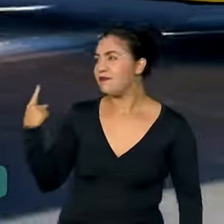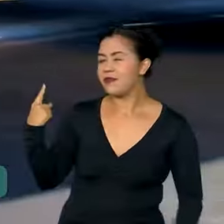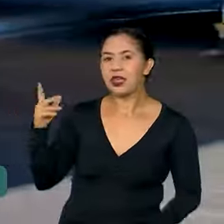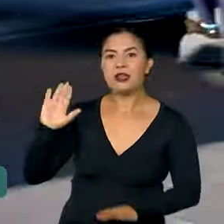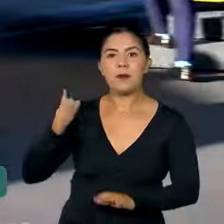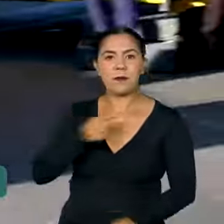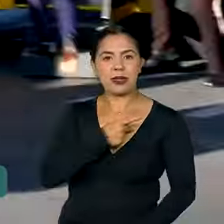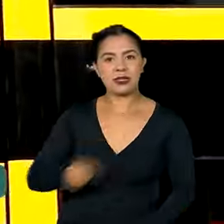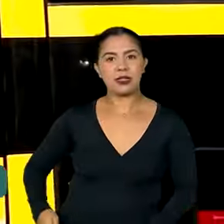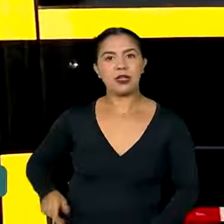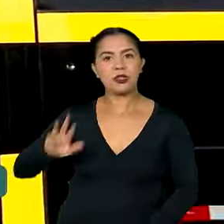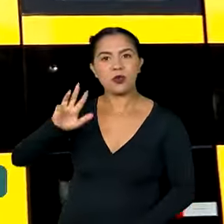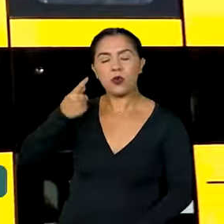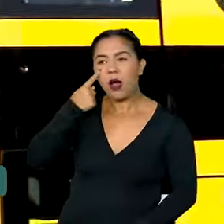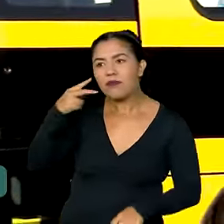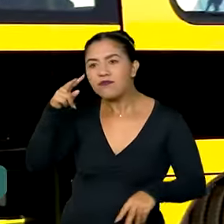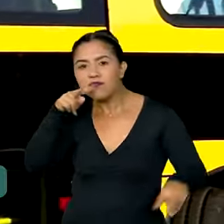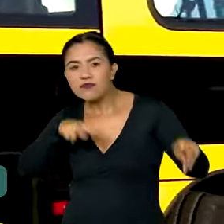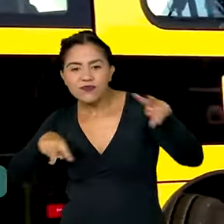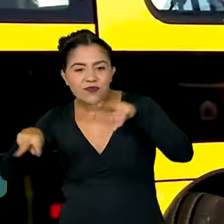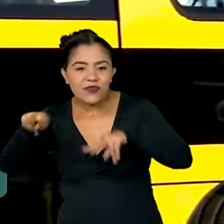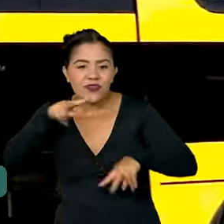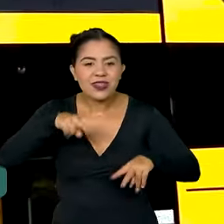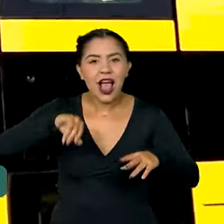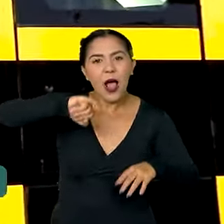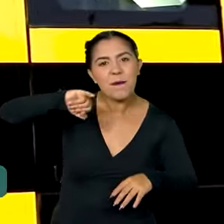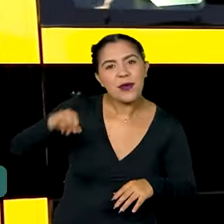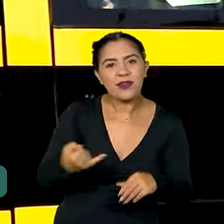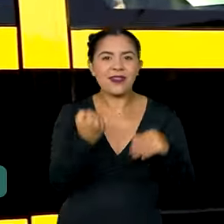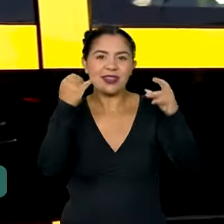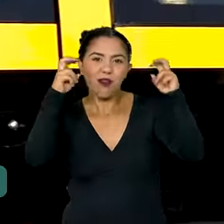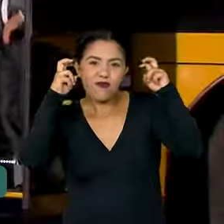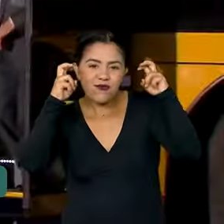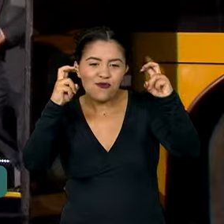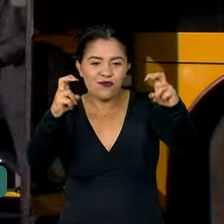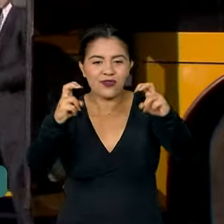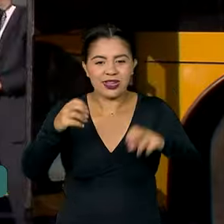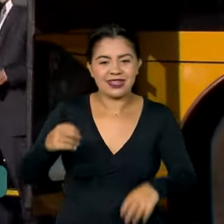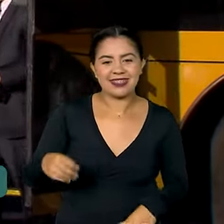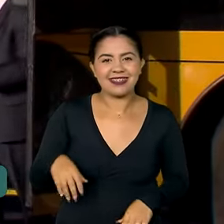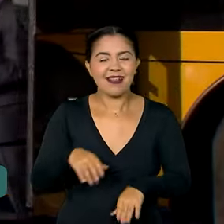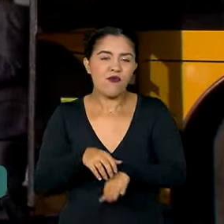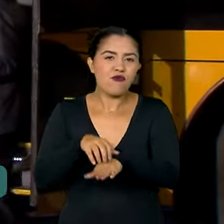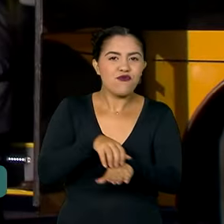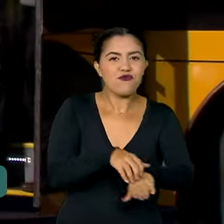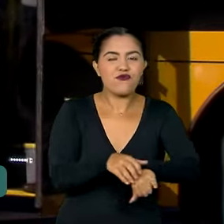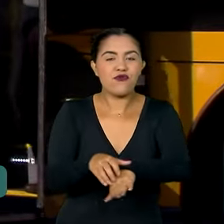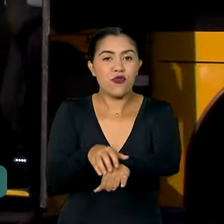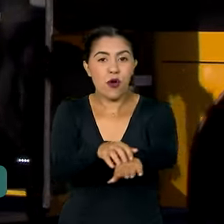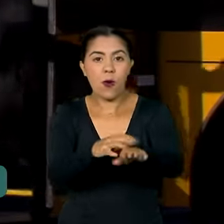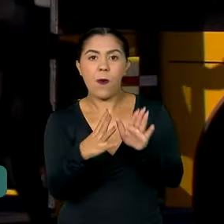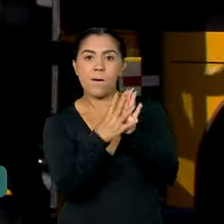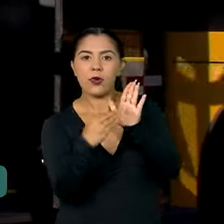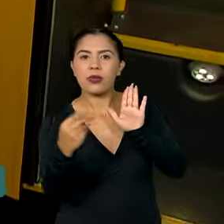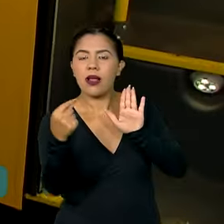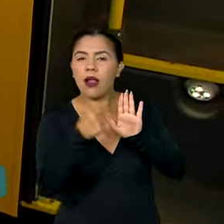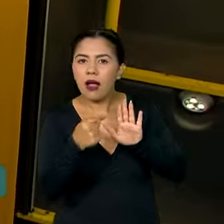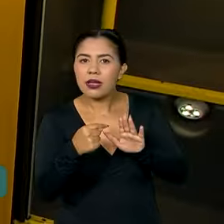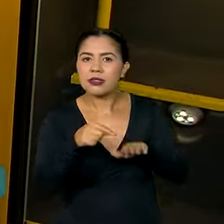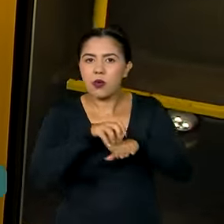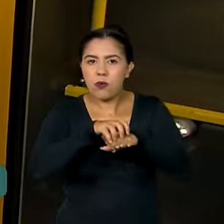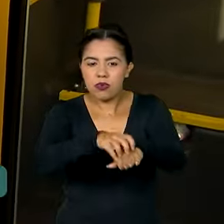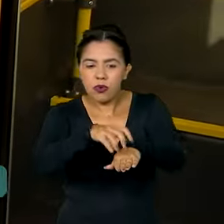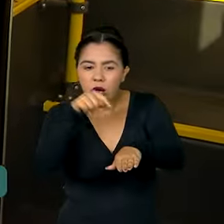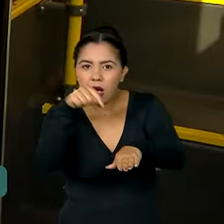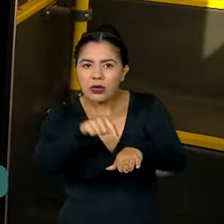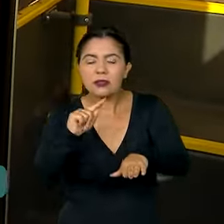ao presidente Lula, que aproveitou para dar uma voltinha no novo veículo. Os modelos são menos poluentes e ainda